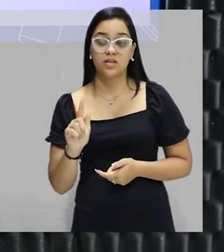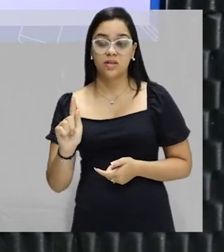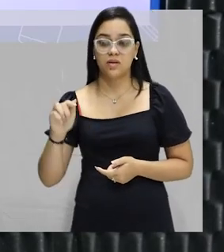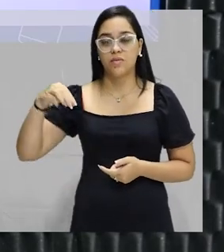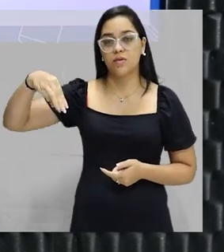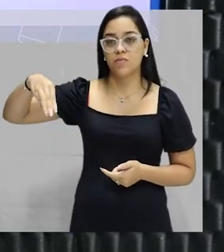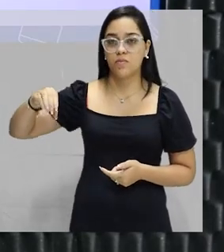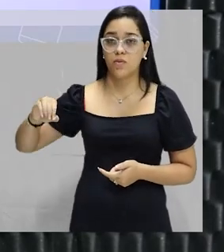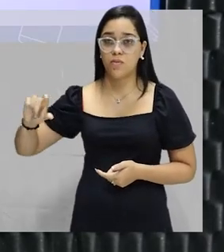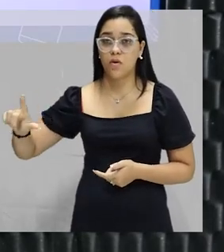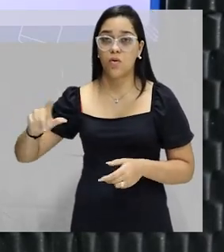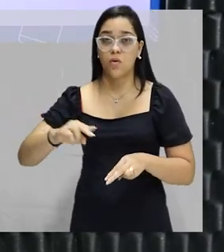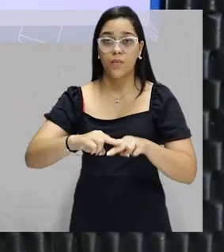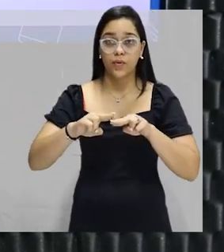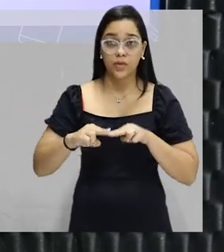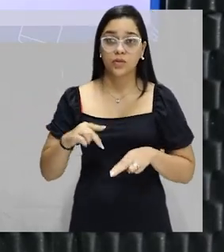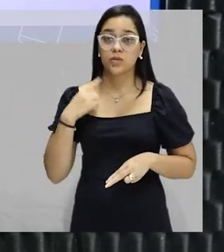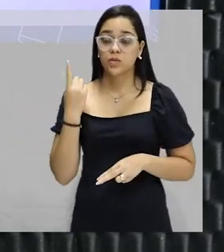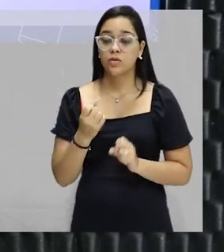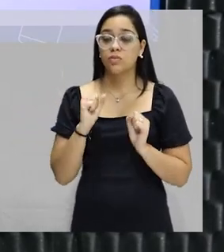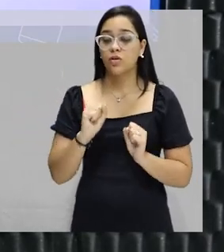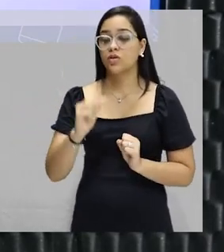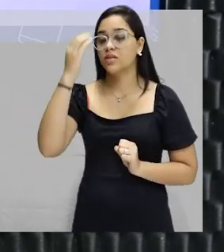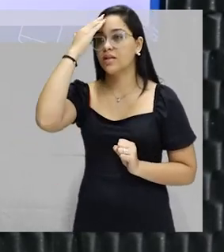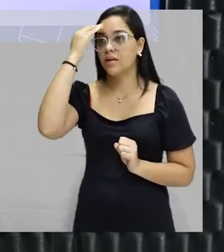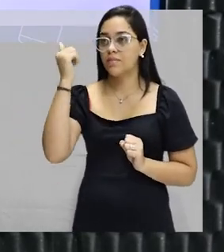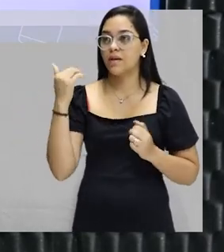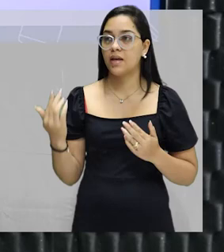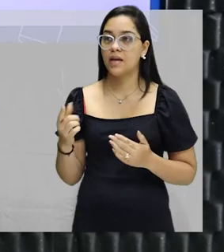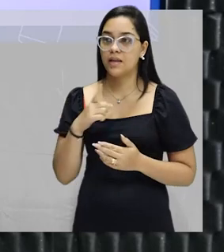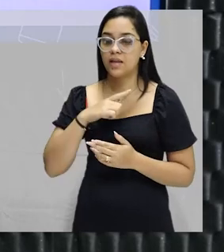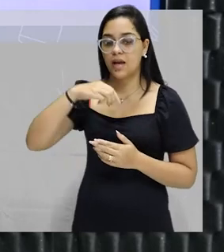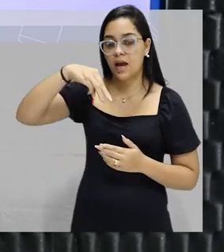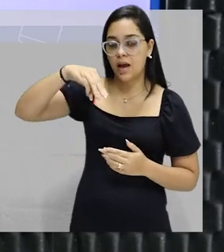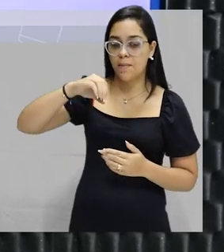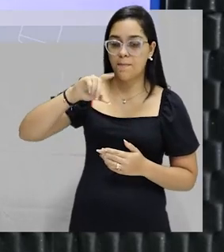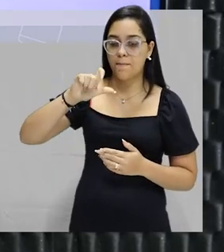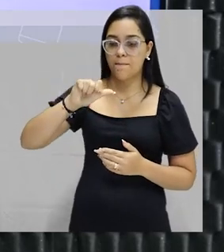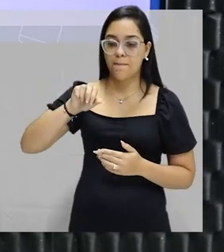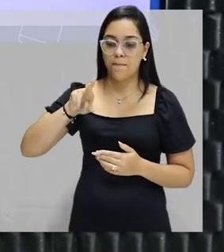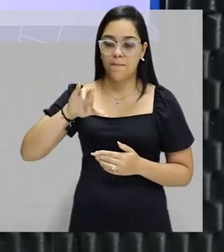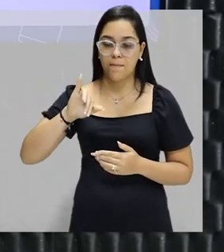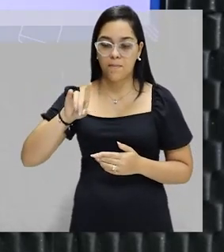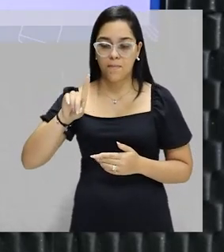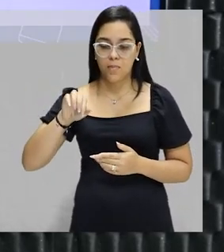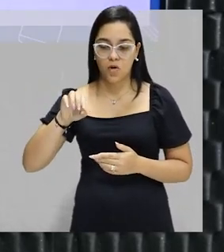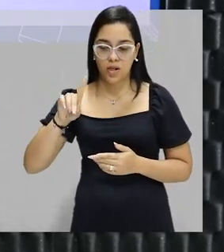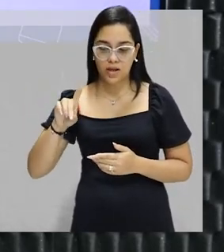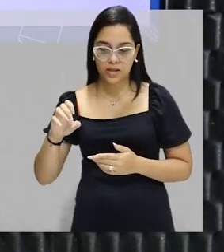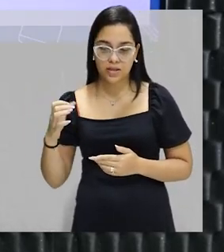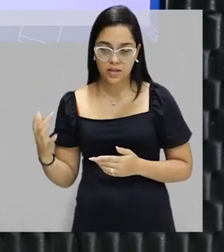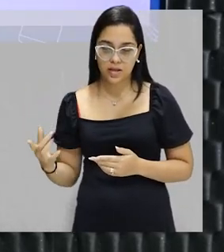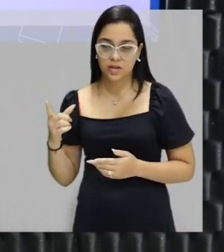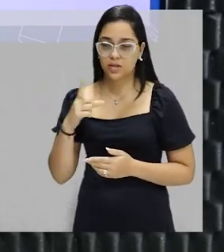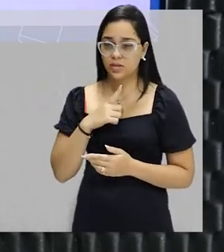por mol. Com isso, a gente consegue determinar a molaridade, a concentração molar,